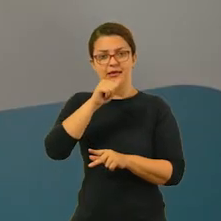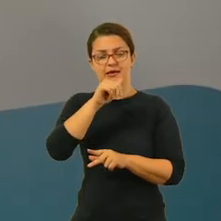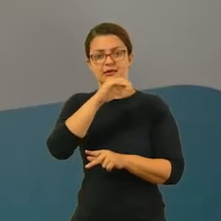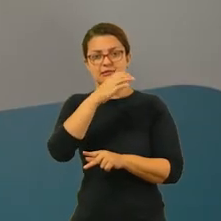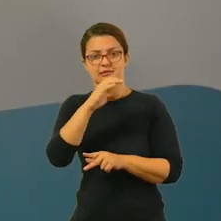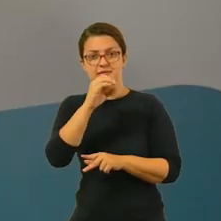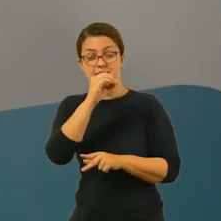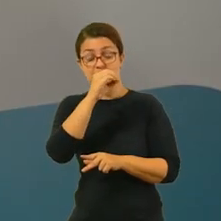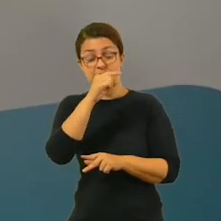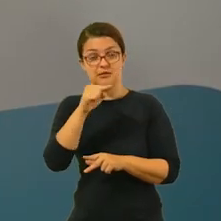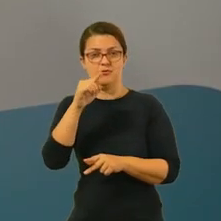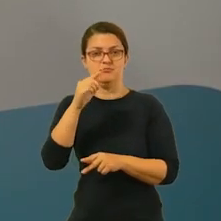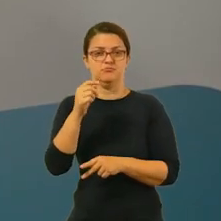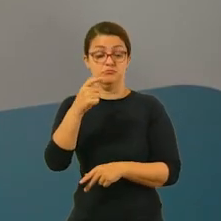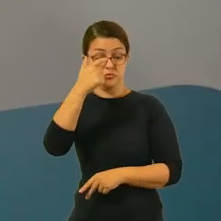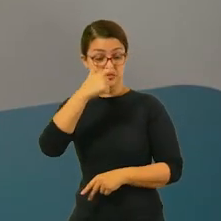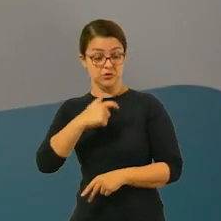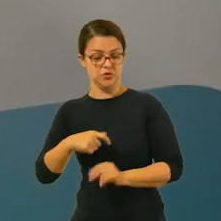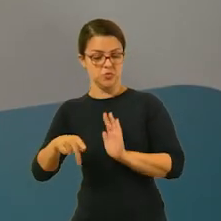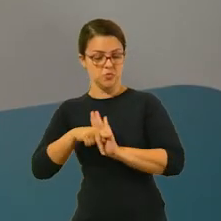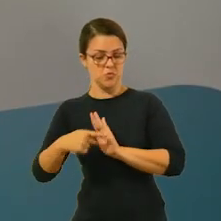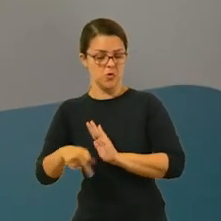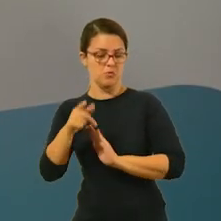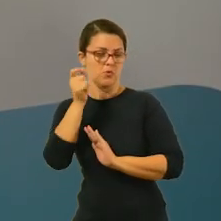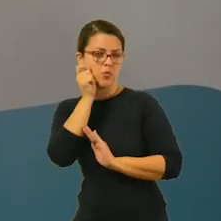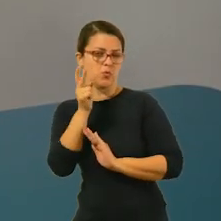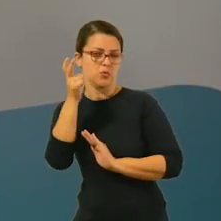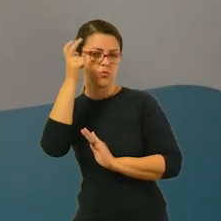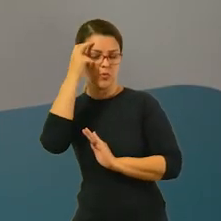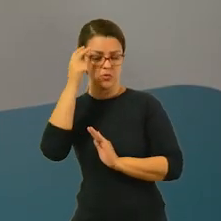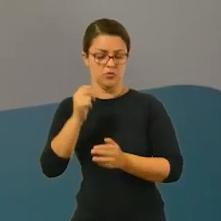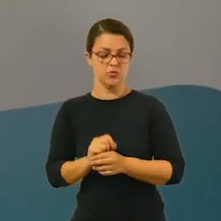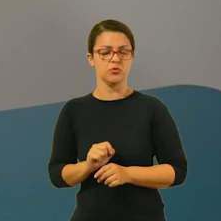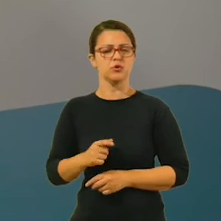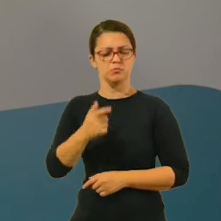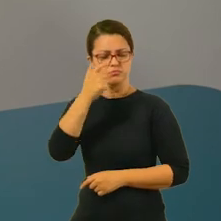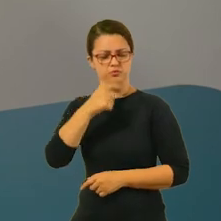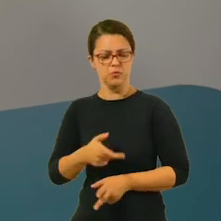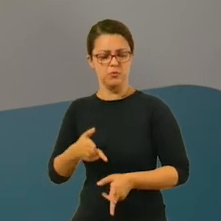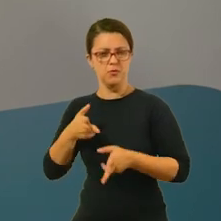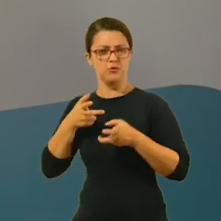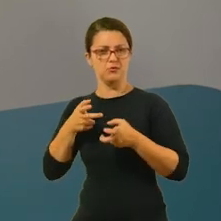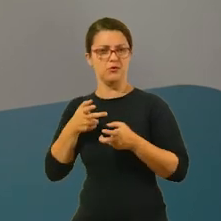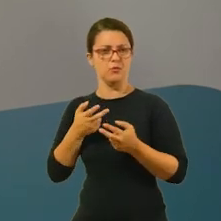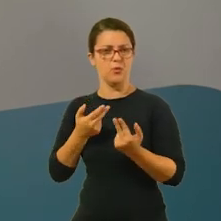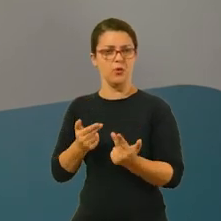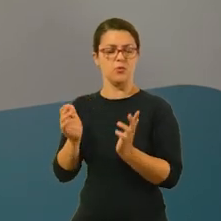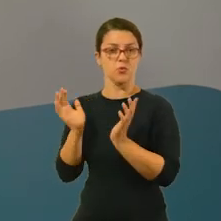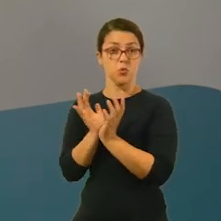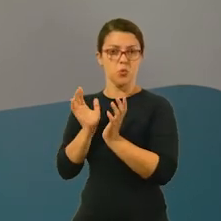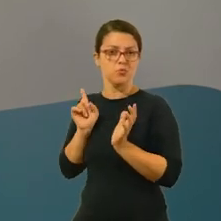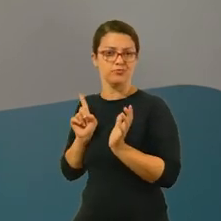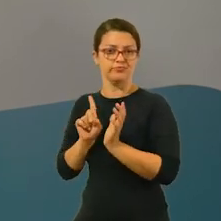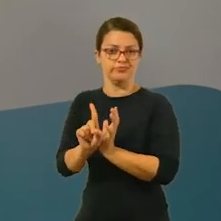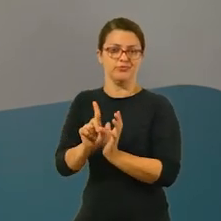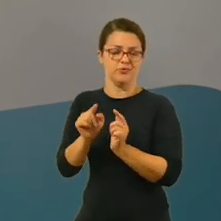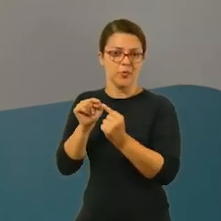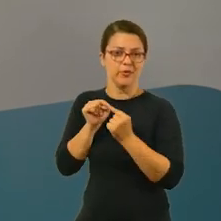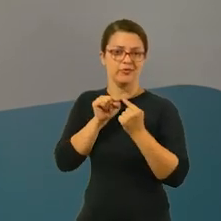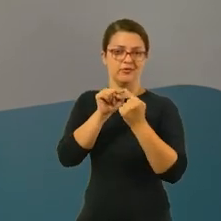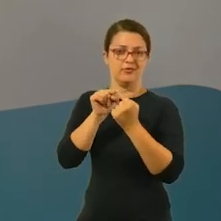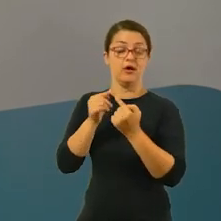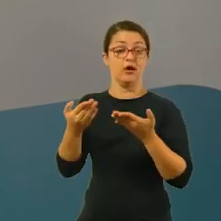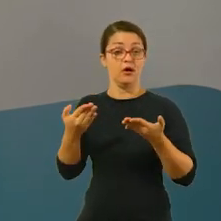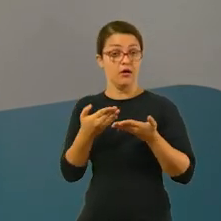nós vamos lembrar de identidade cultural, que é o grupo onde eu me reconheço. Tudo bem? Então, agora a gente